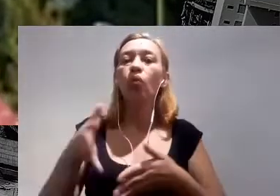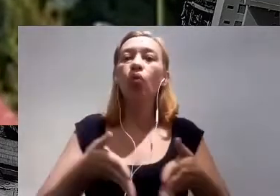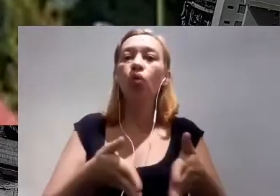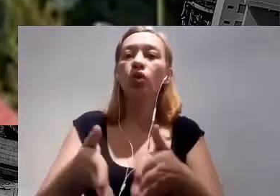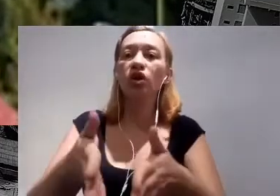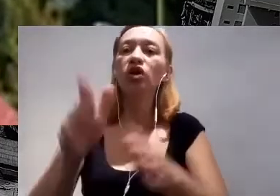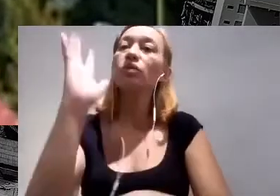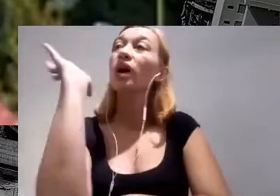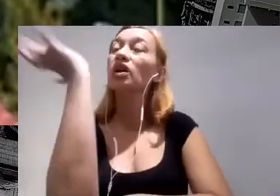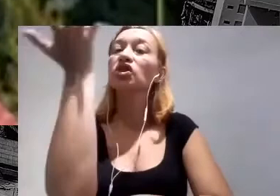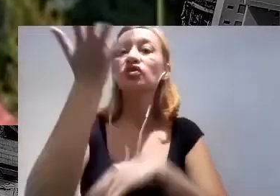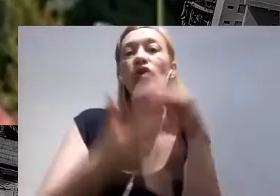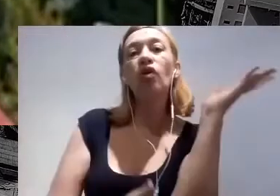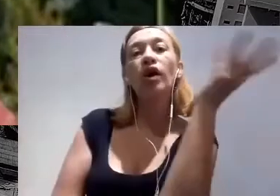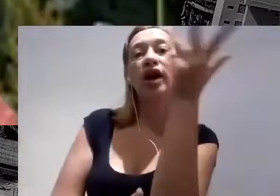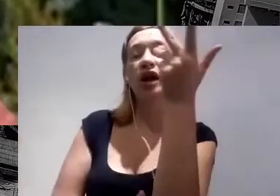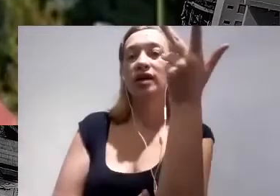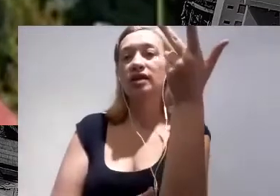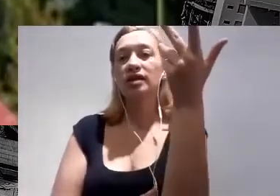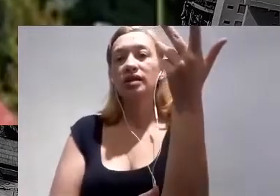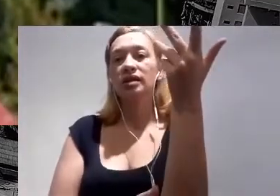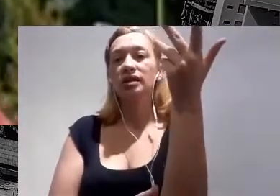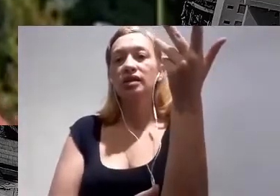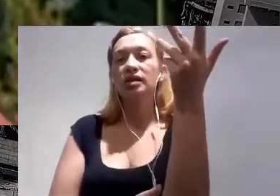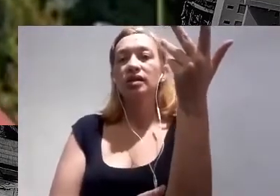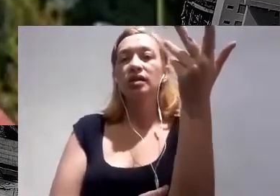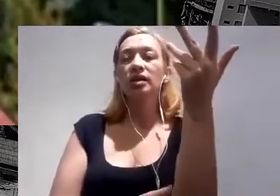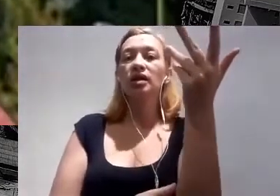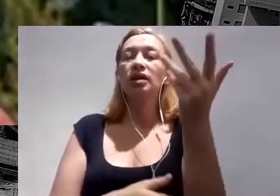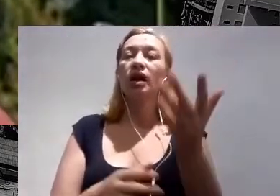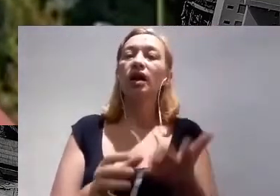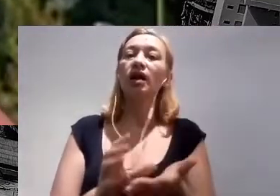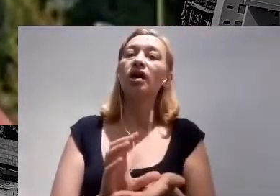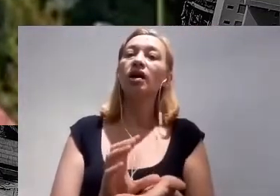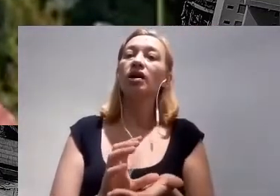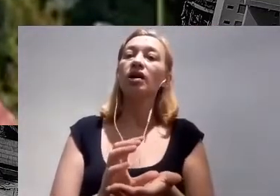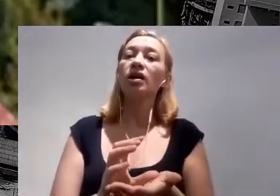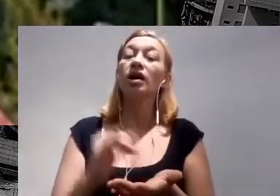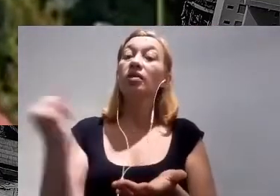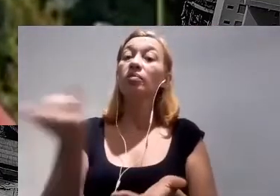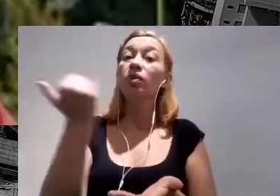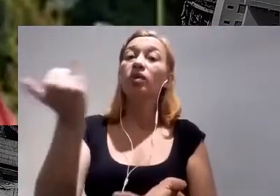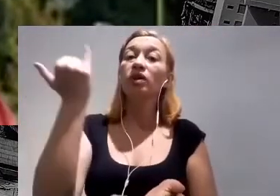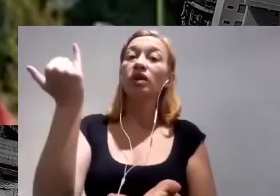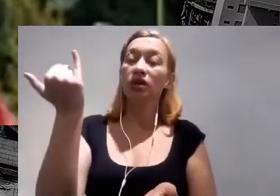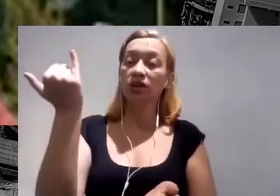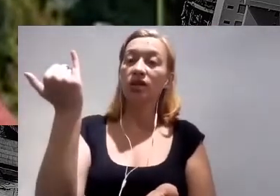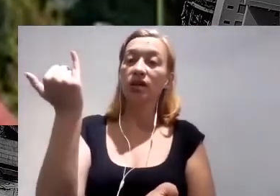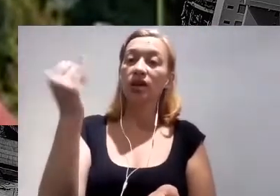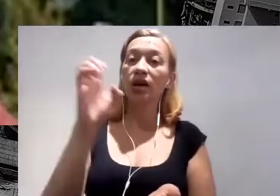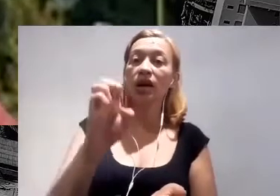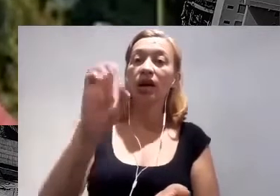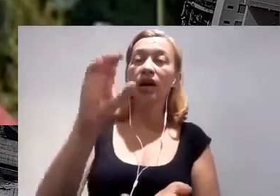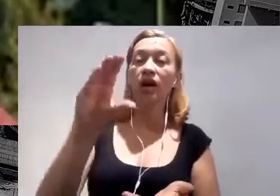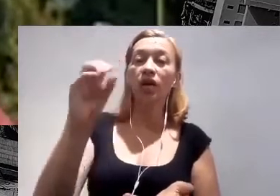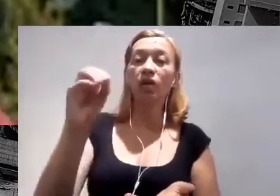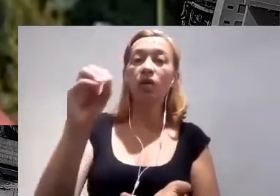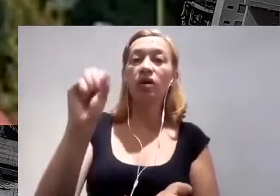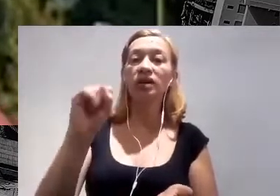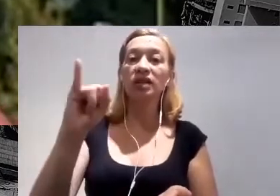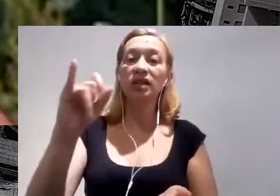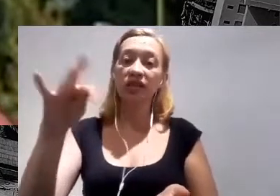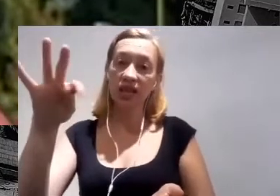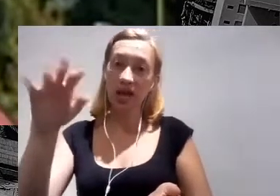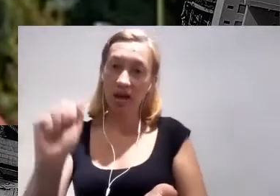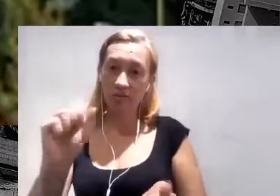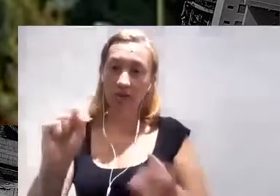serviços ecossistêmicos essenciais, ajuda a evitar inundação, reduzir a erosão, favorece a conservação